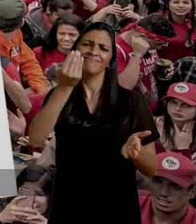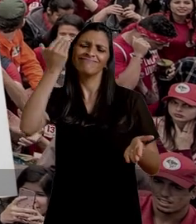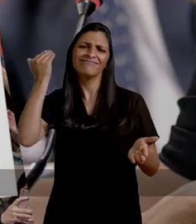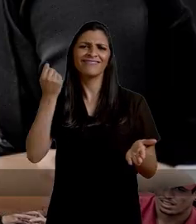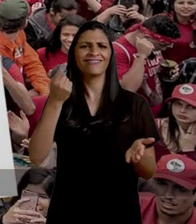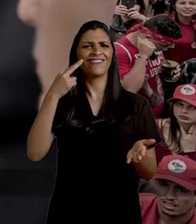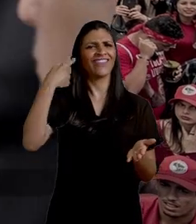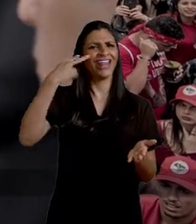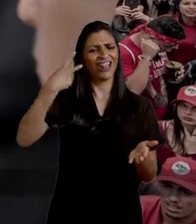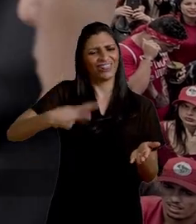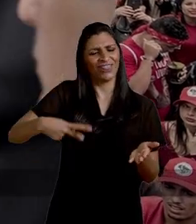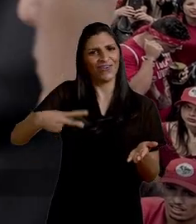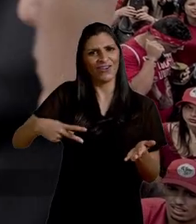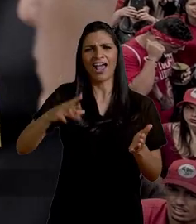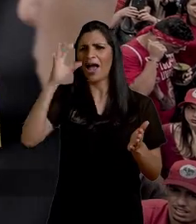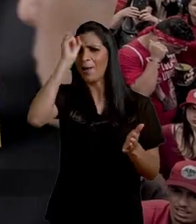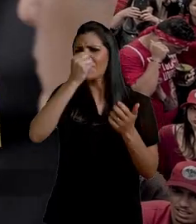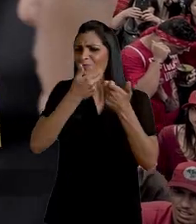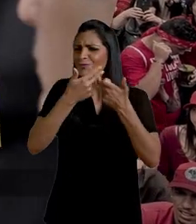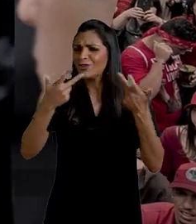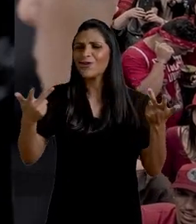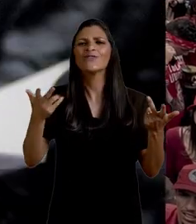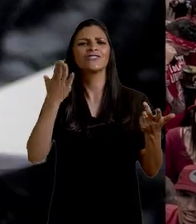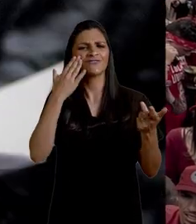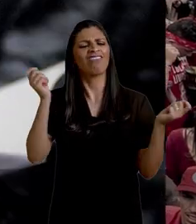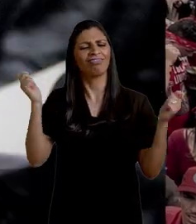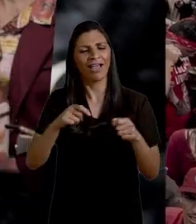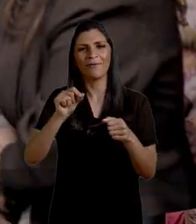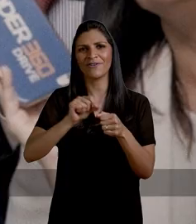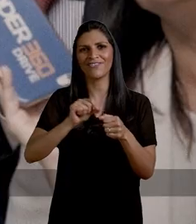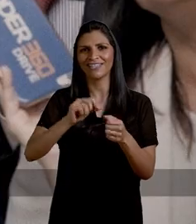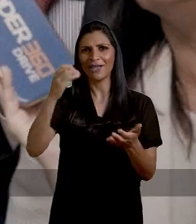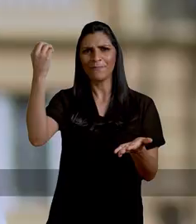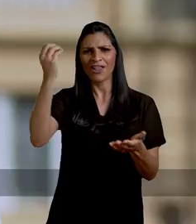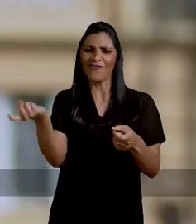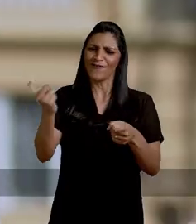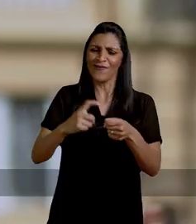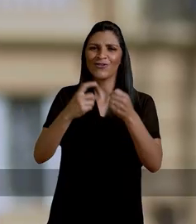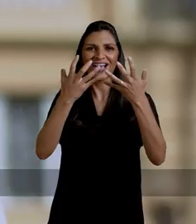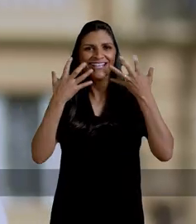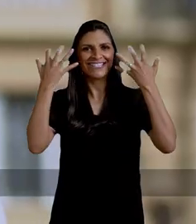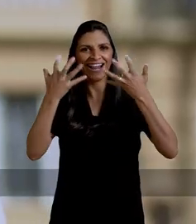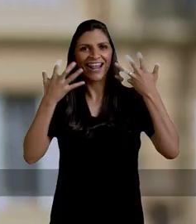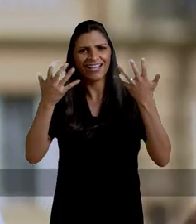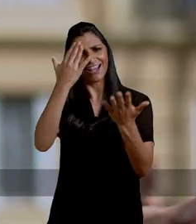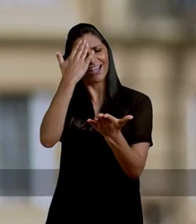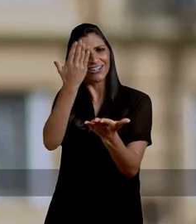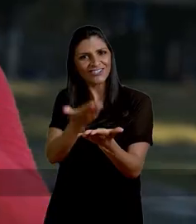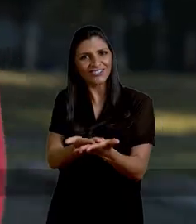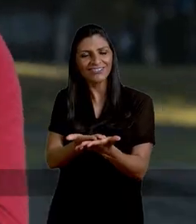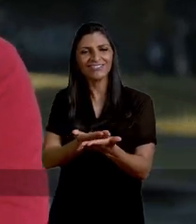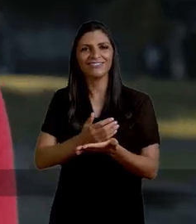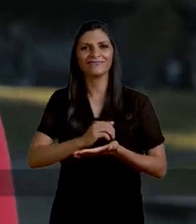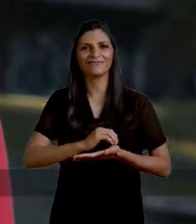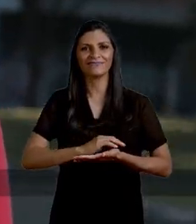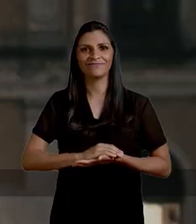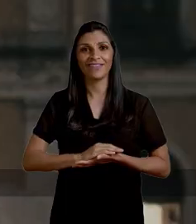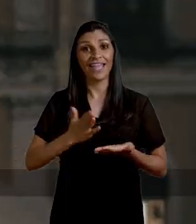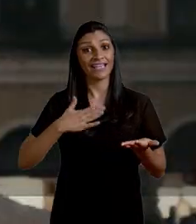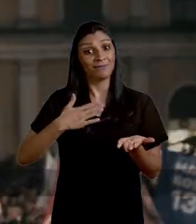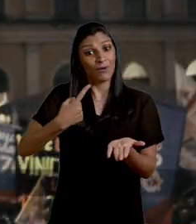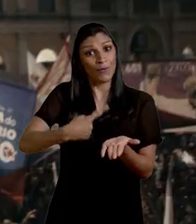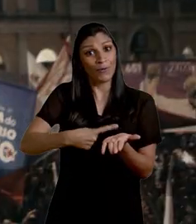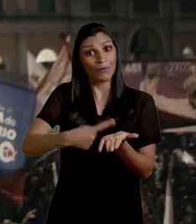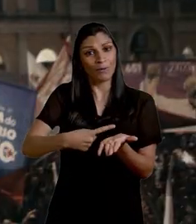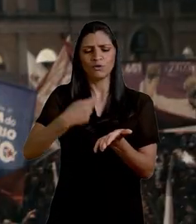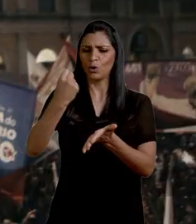desde que me elegi vereadora. Aprendi muito. E sei que dá pra fazer nossa Porto voltar a ser alegre. Acredita. Manu! Esse